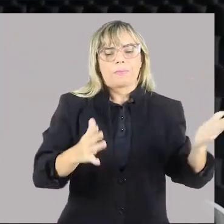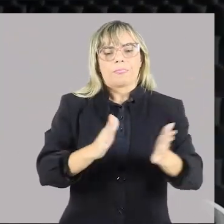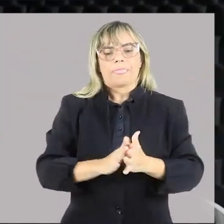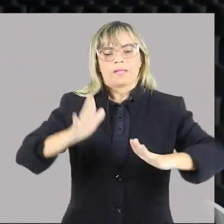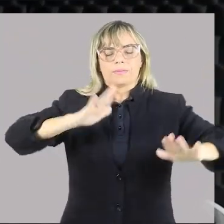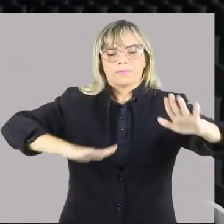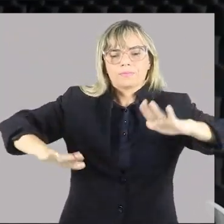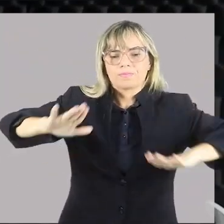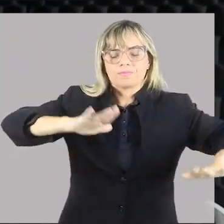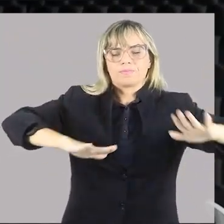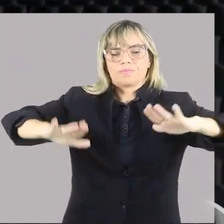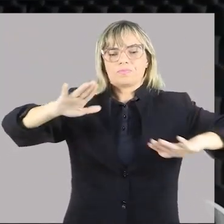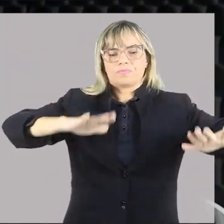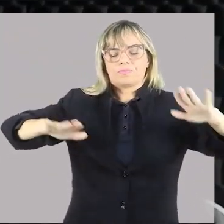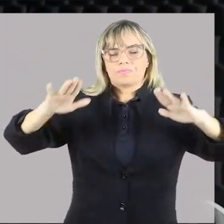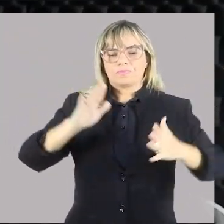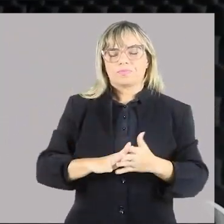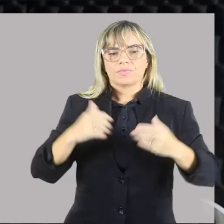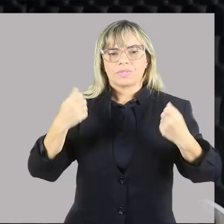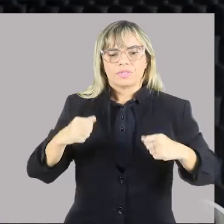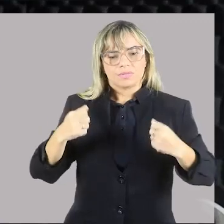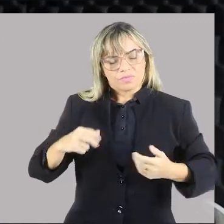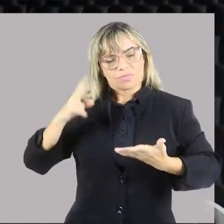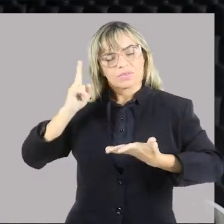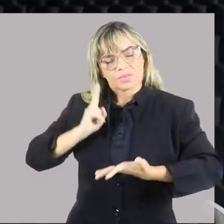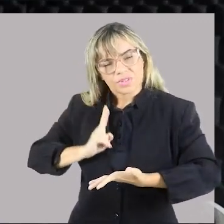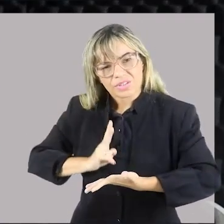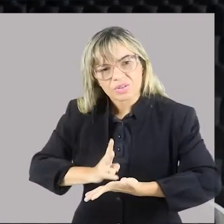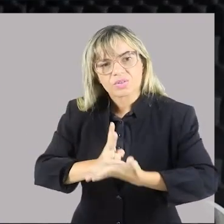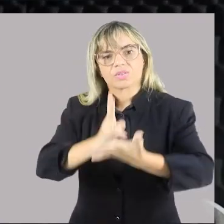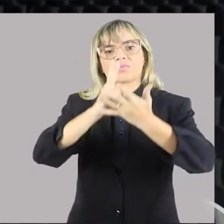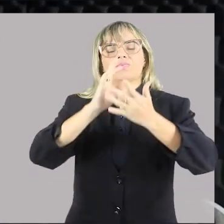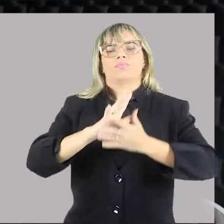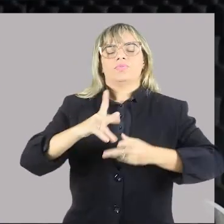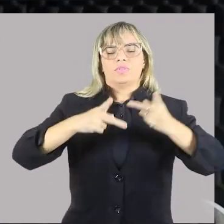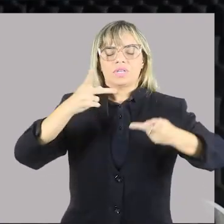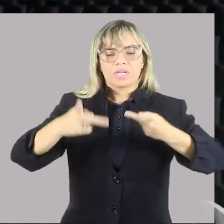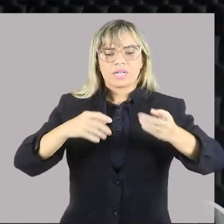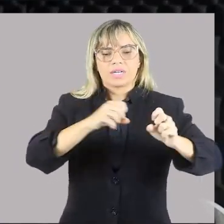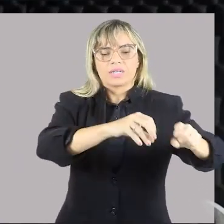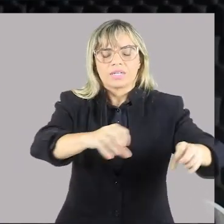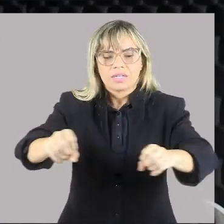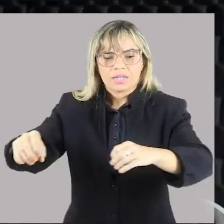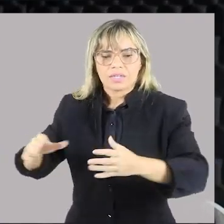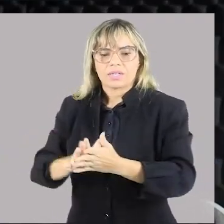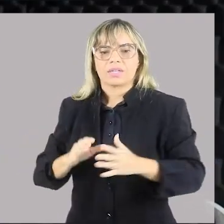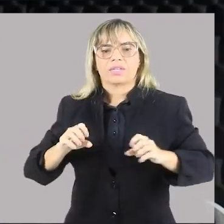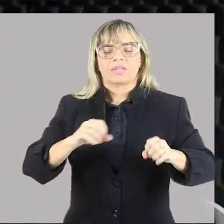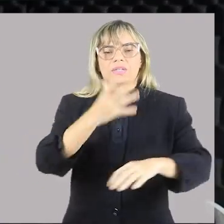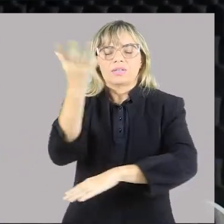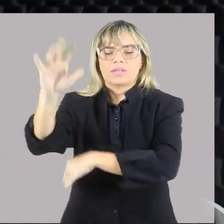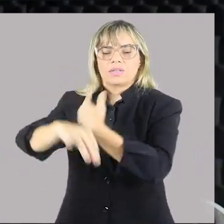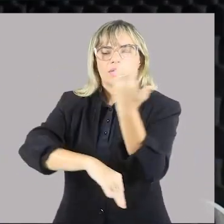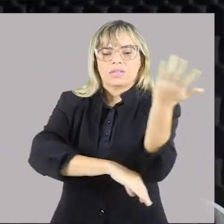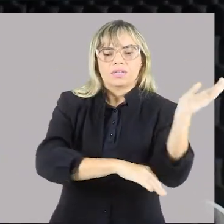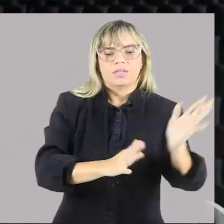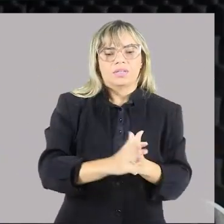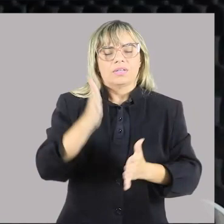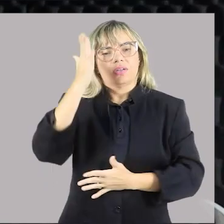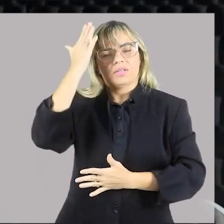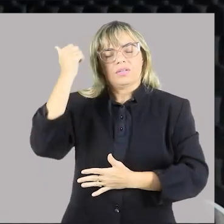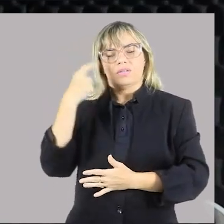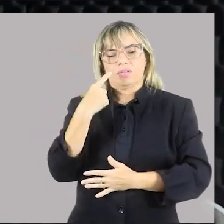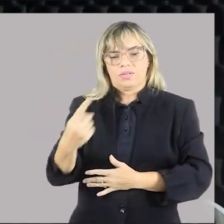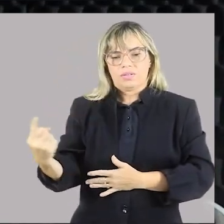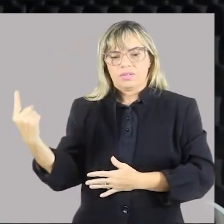há uma necessidade constante, latente, de falar sobre educação ambiental. Por quê? Porque a gente sabe perfeitamente